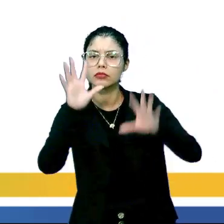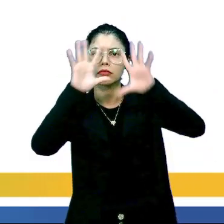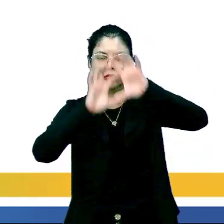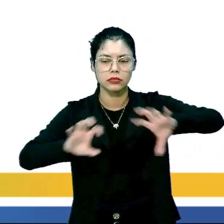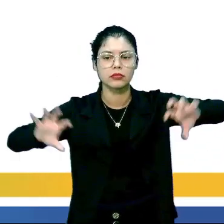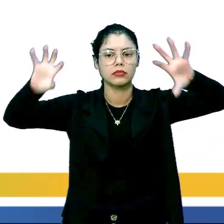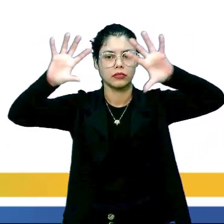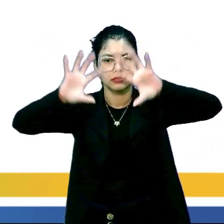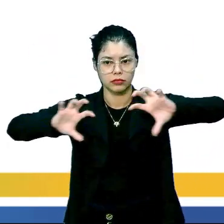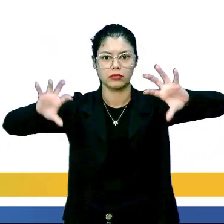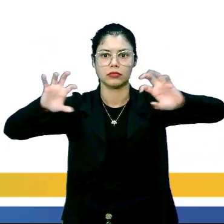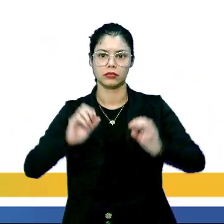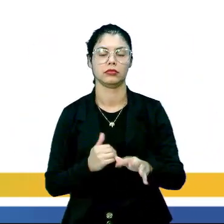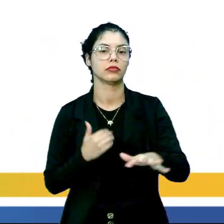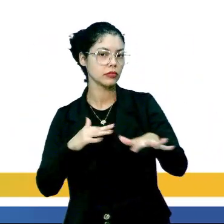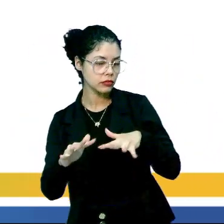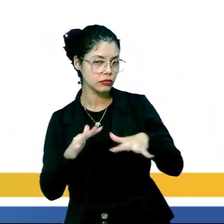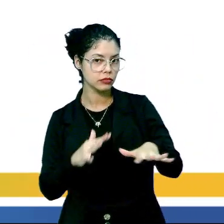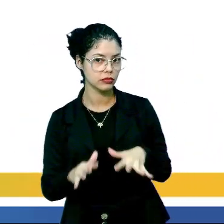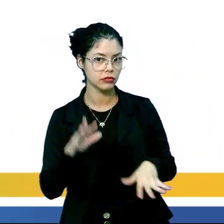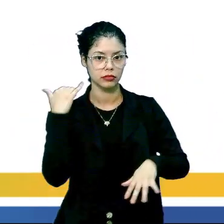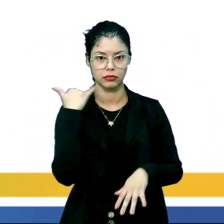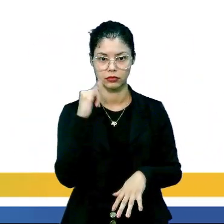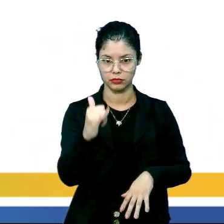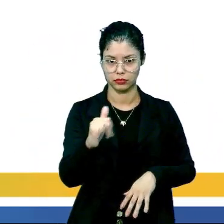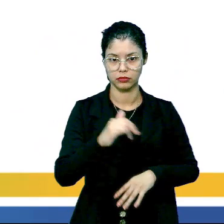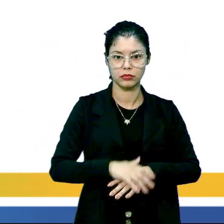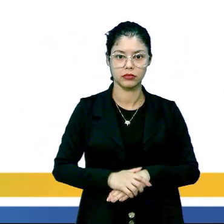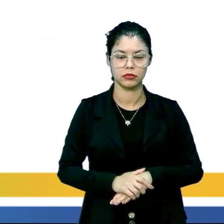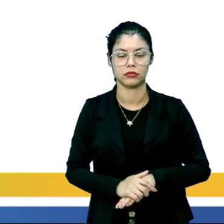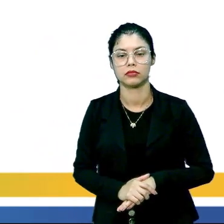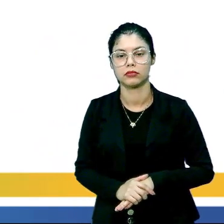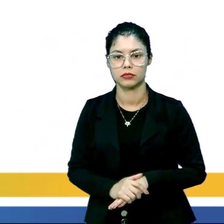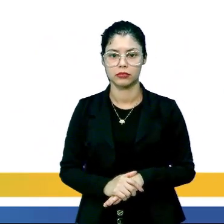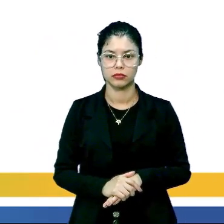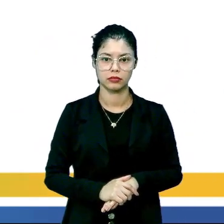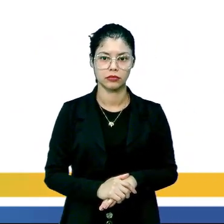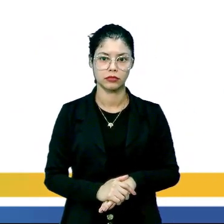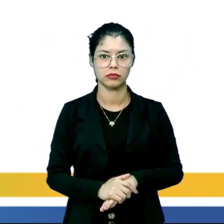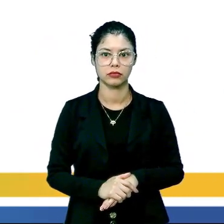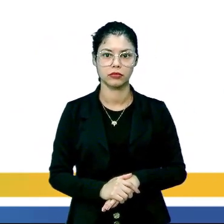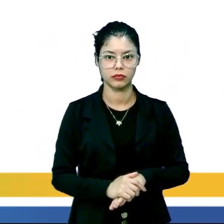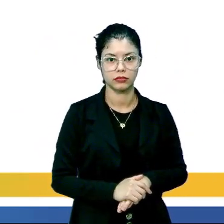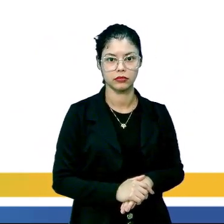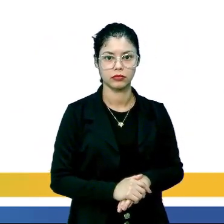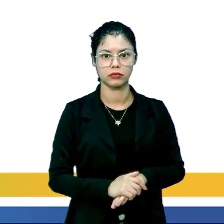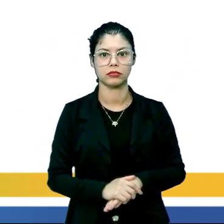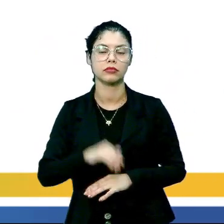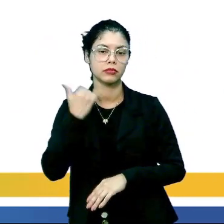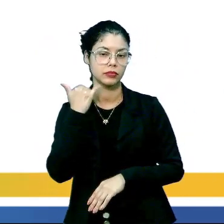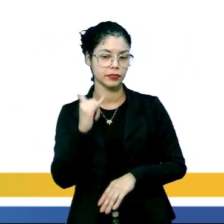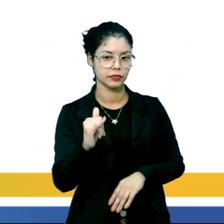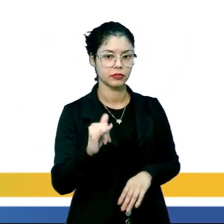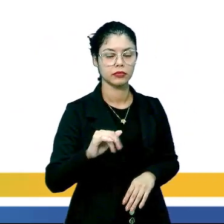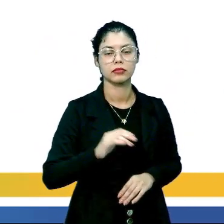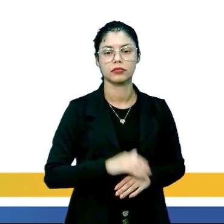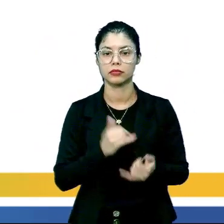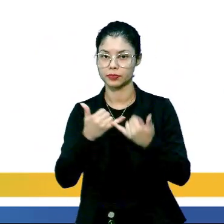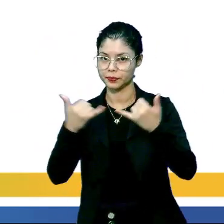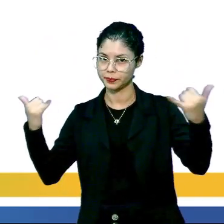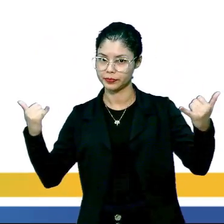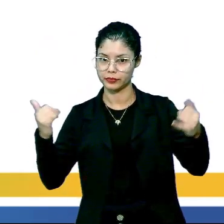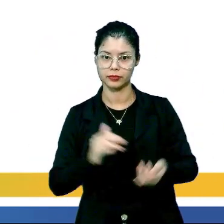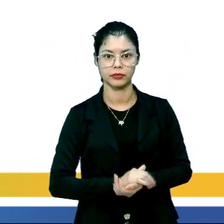E aí, nós temos, então, o movimento das turbinas que convertem essa energia cinética em energia elétrica.